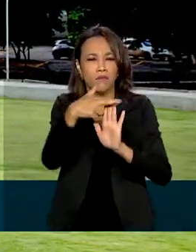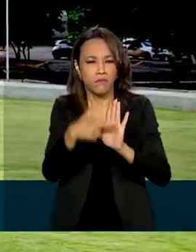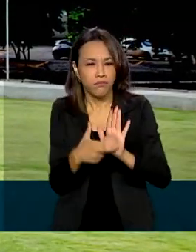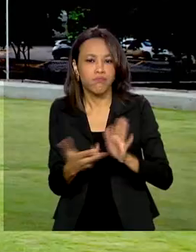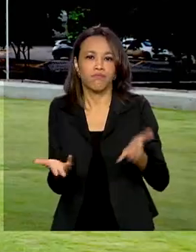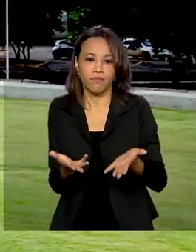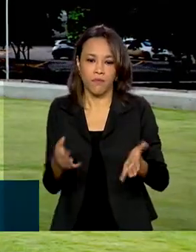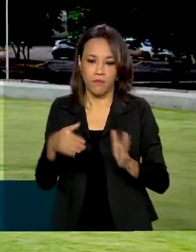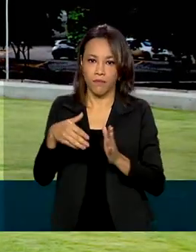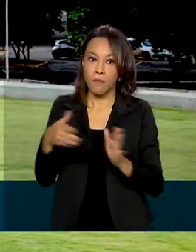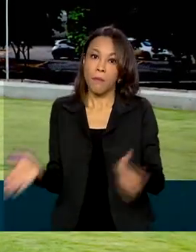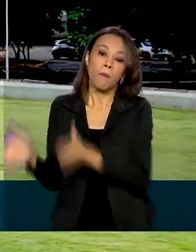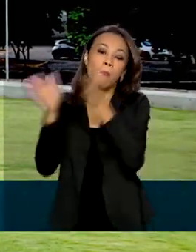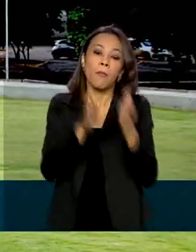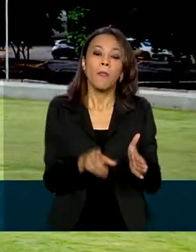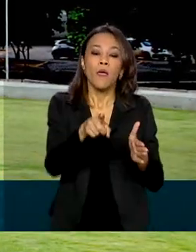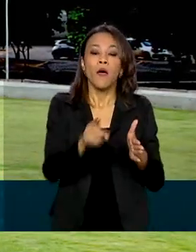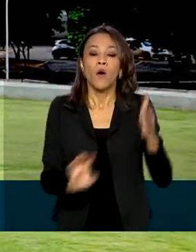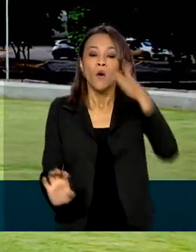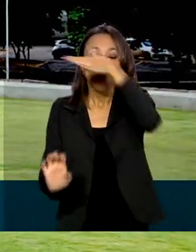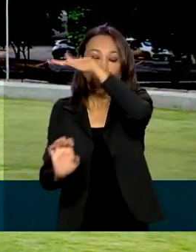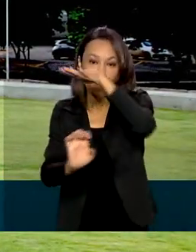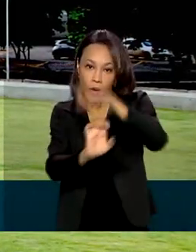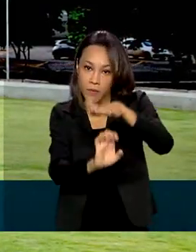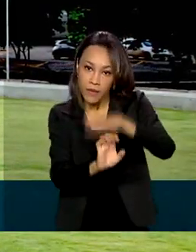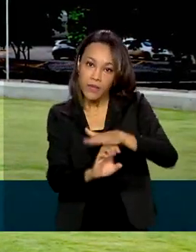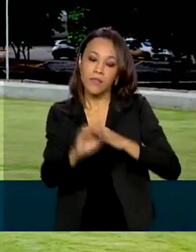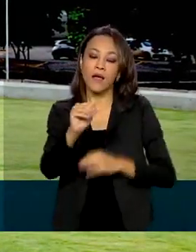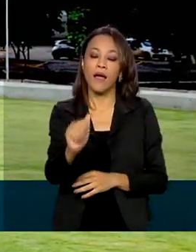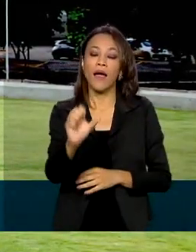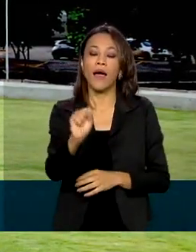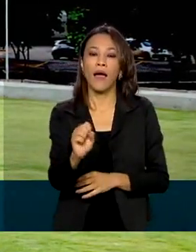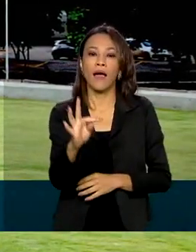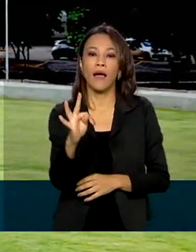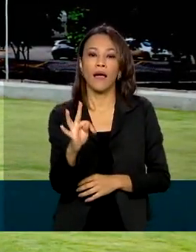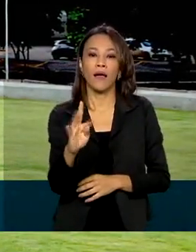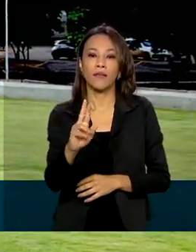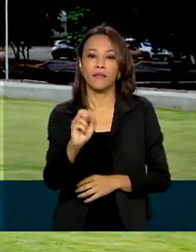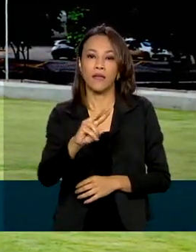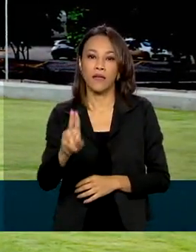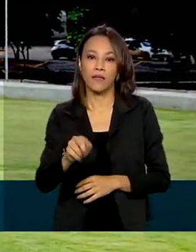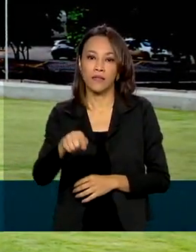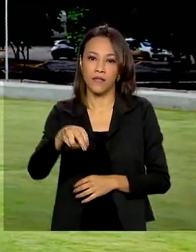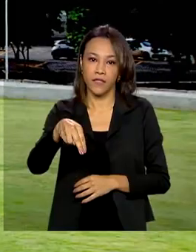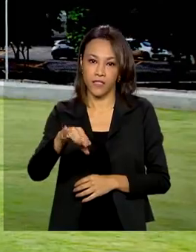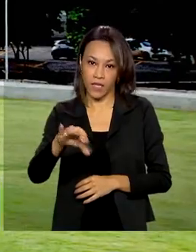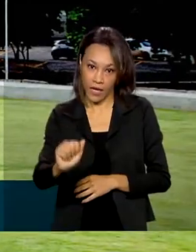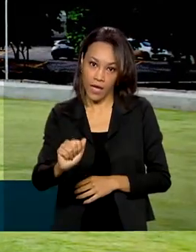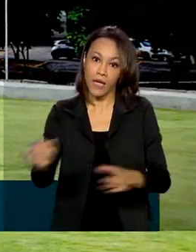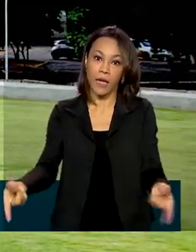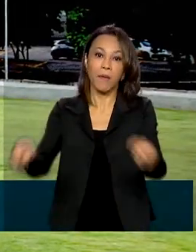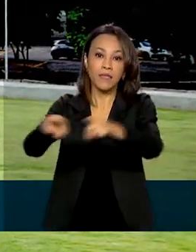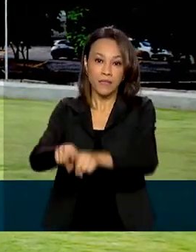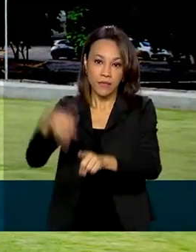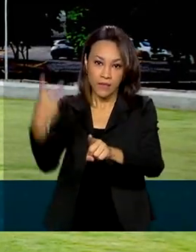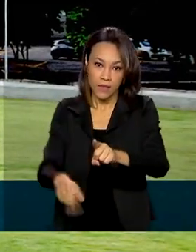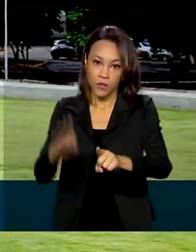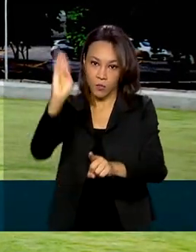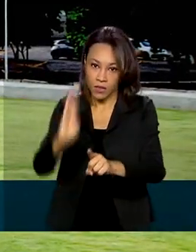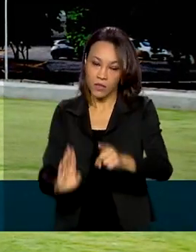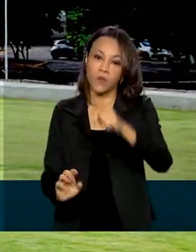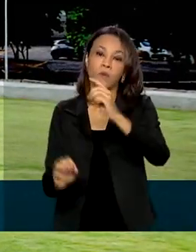com o laboratório inglês AstraZeneca, ficou acordado que a Fiocruz, que é parceira do laboratório aqui no Brasil,